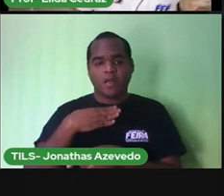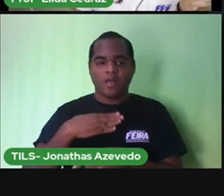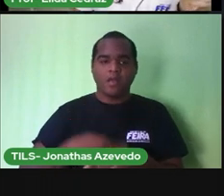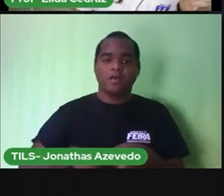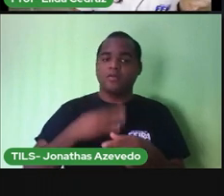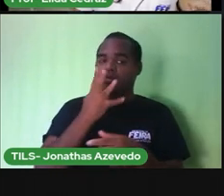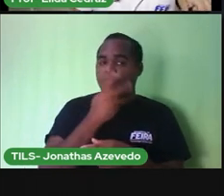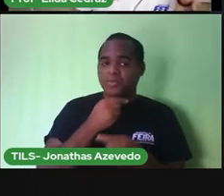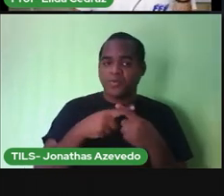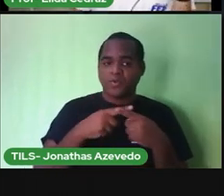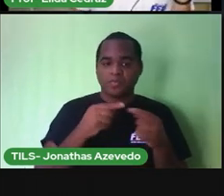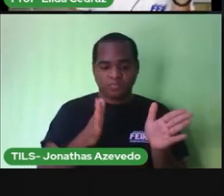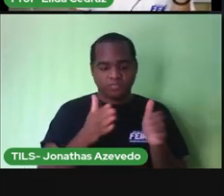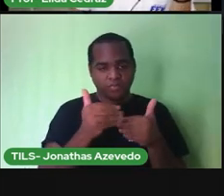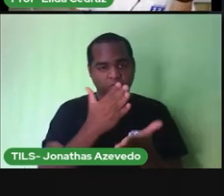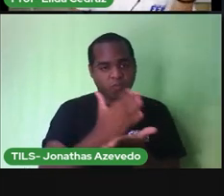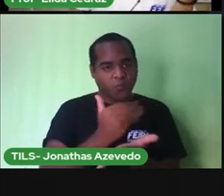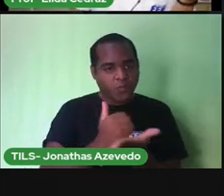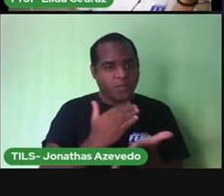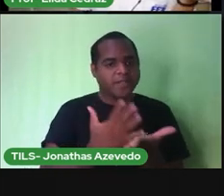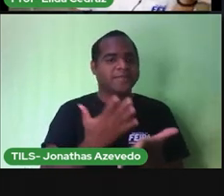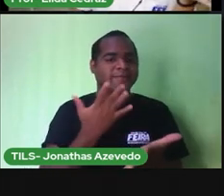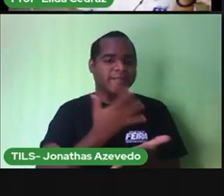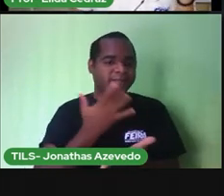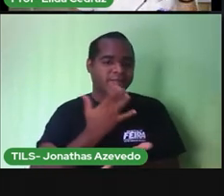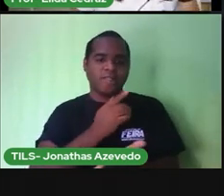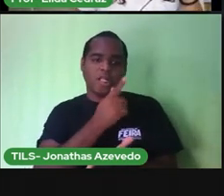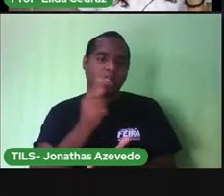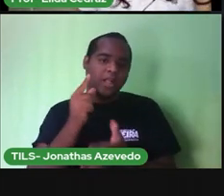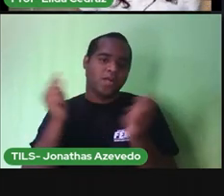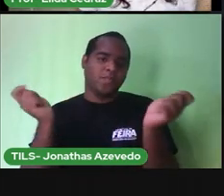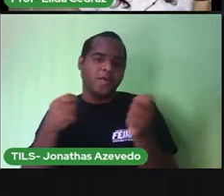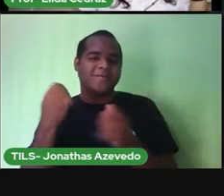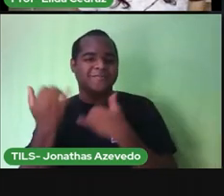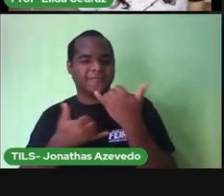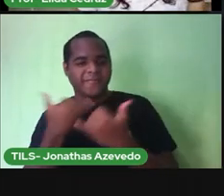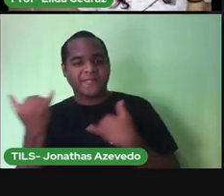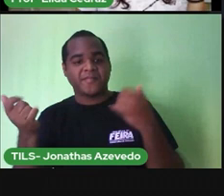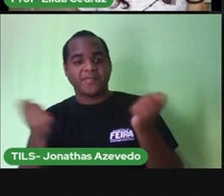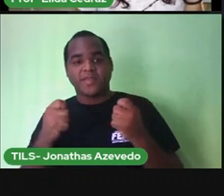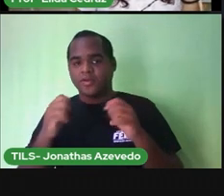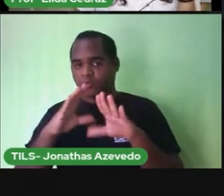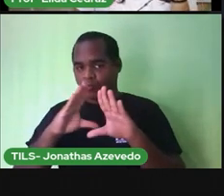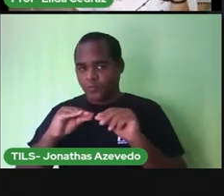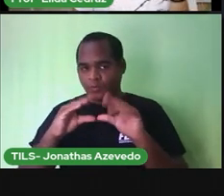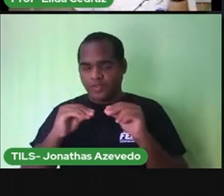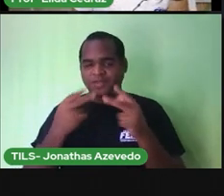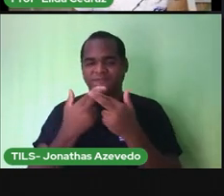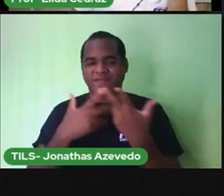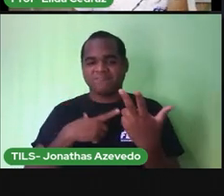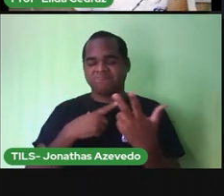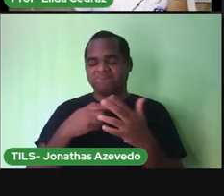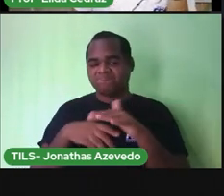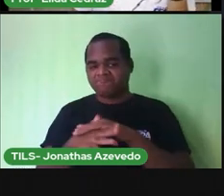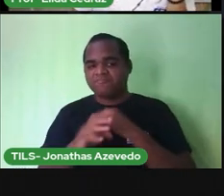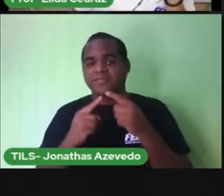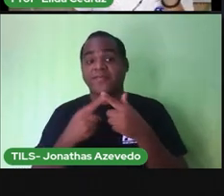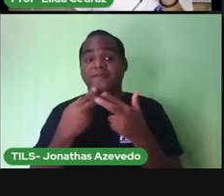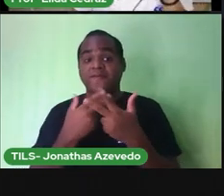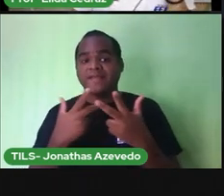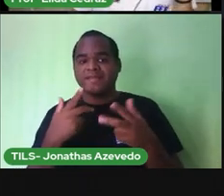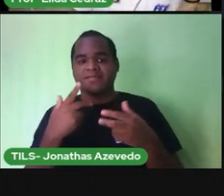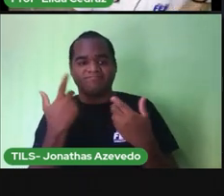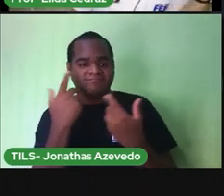bolo já sou. Lancho e posso brincar, a noite se abeirou. Tem estrelas no céu,